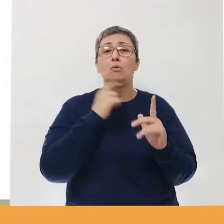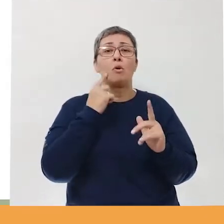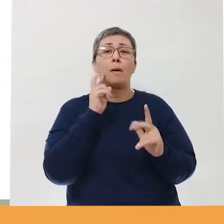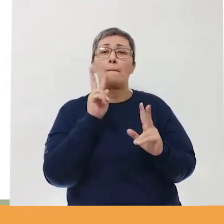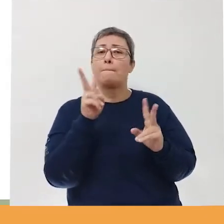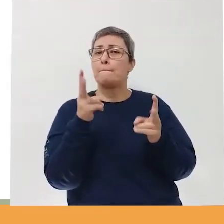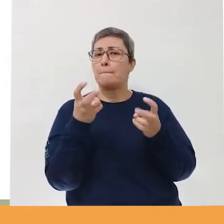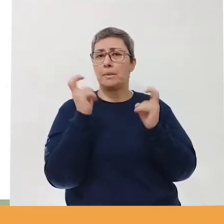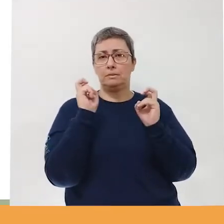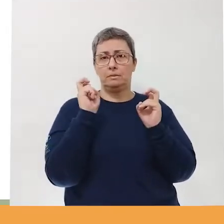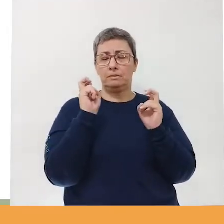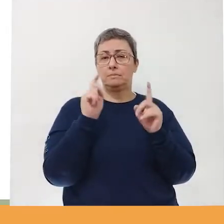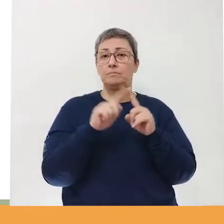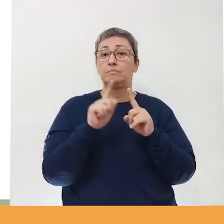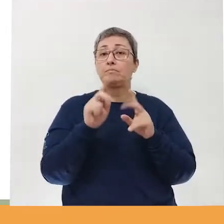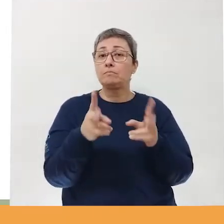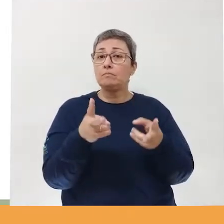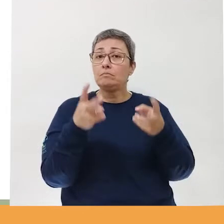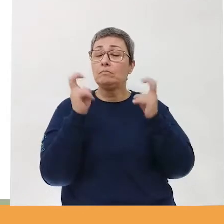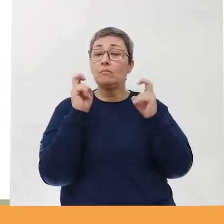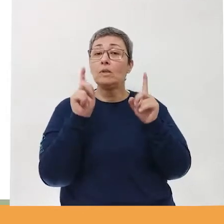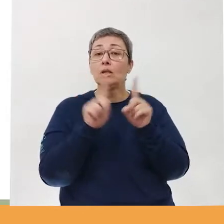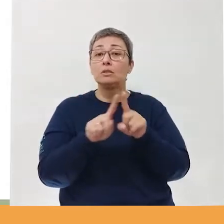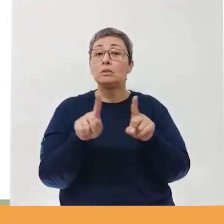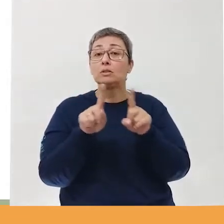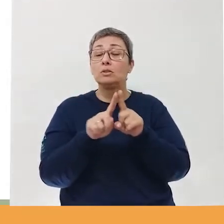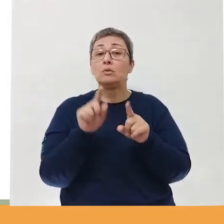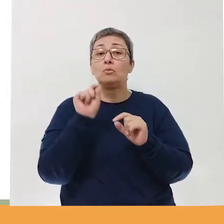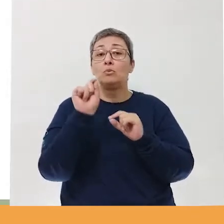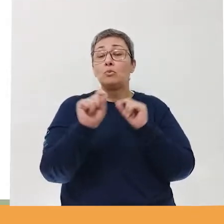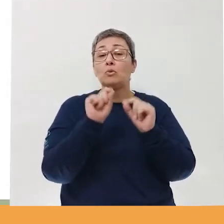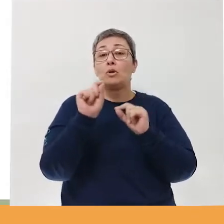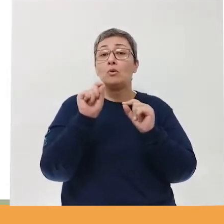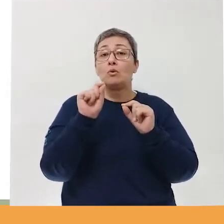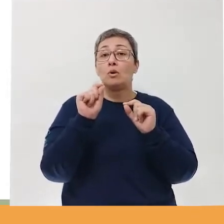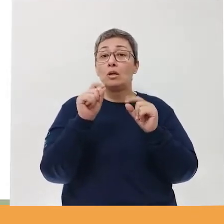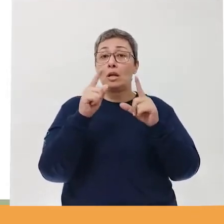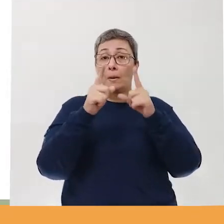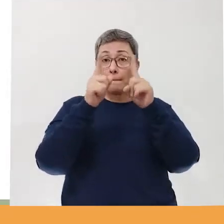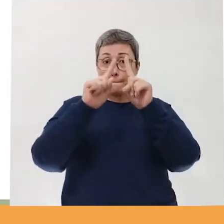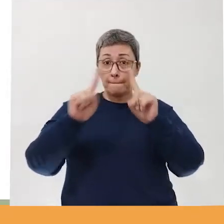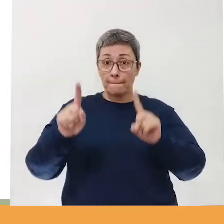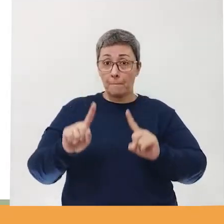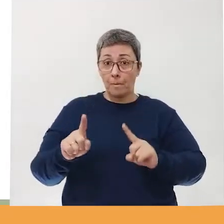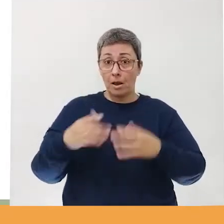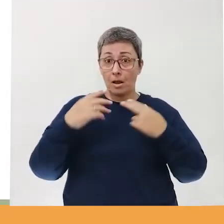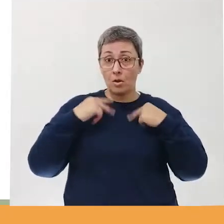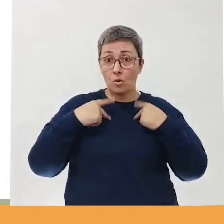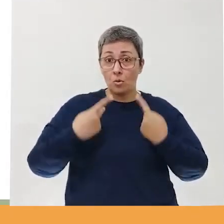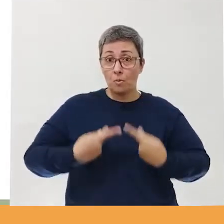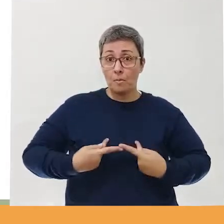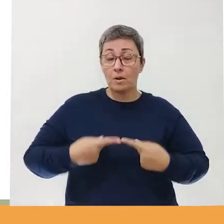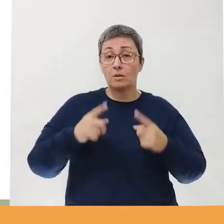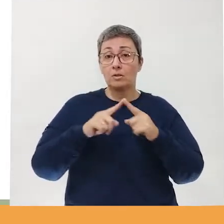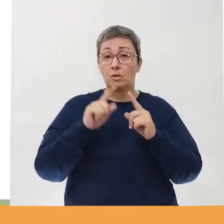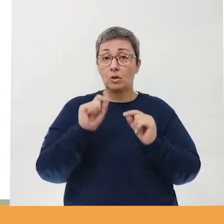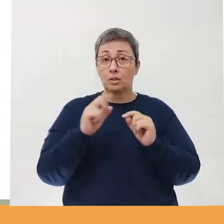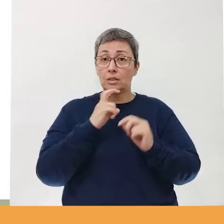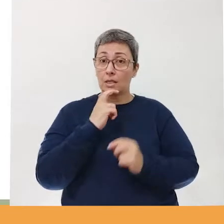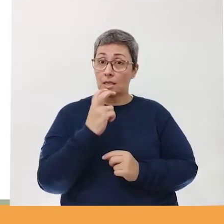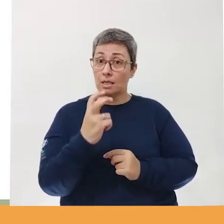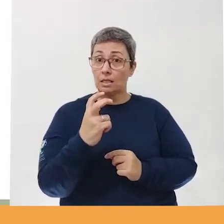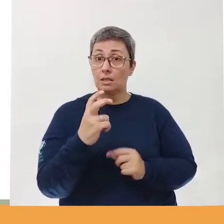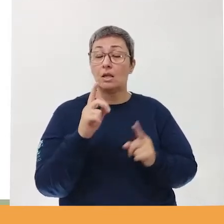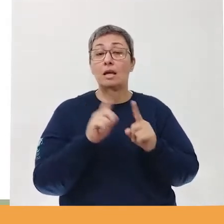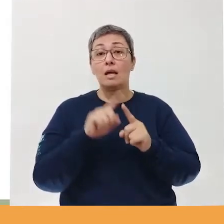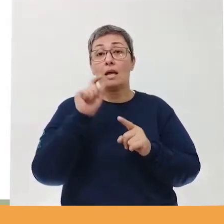ele vê as coisas, né? Nós percebemos também a figura humana principal, né? Aquela que dá o grito,